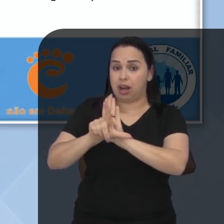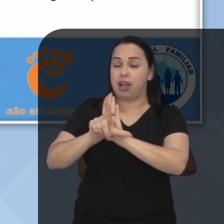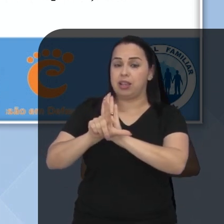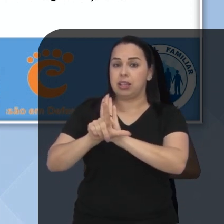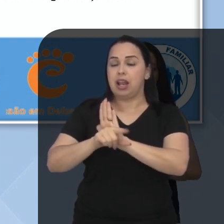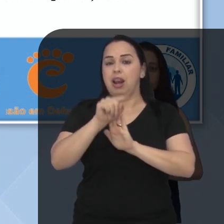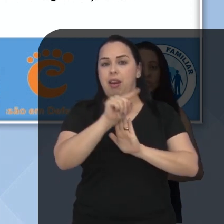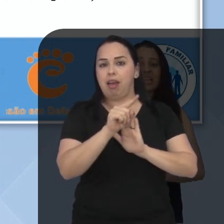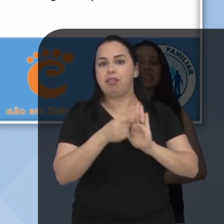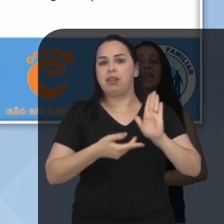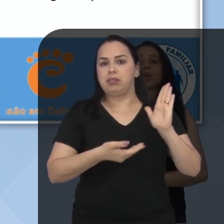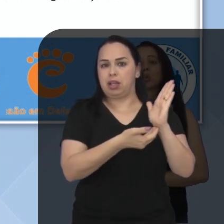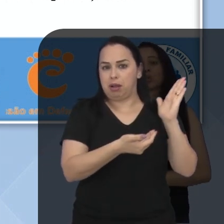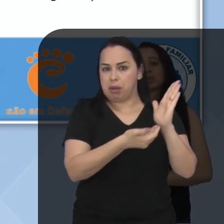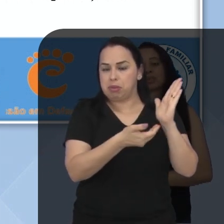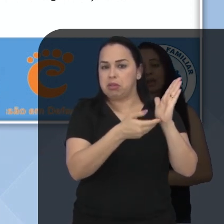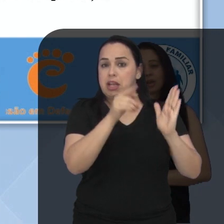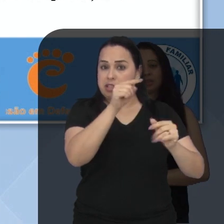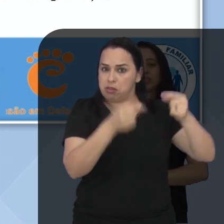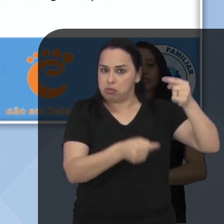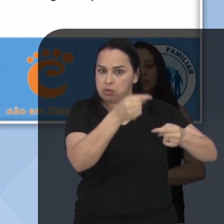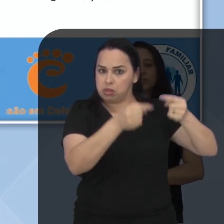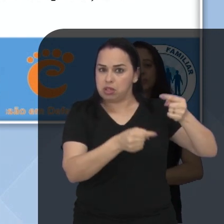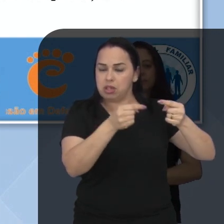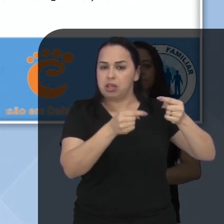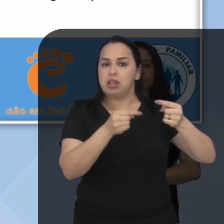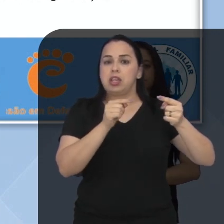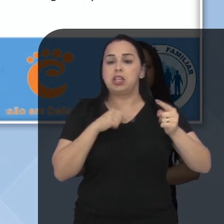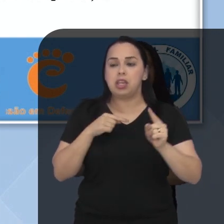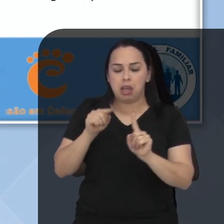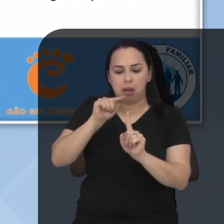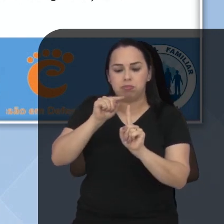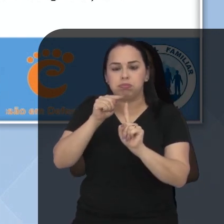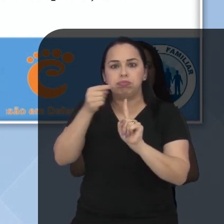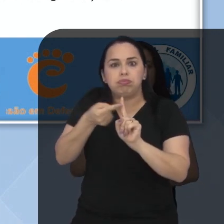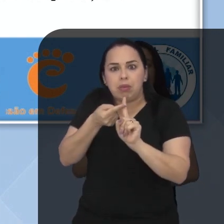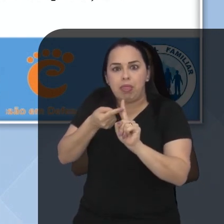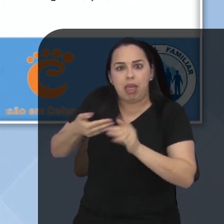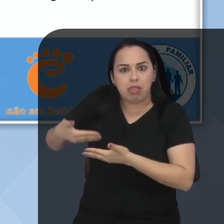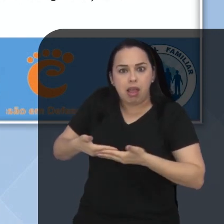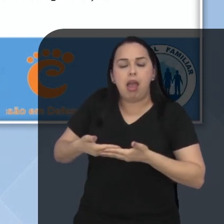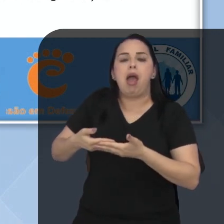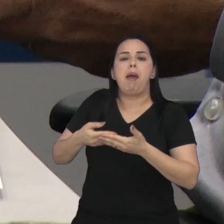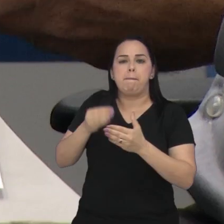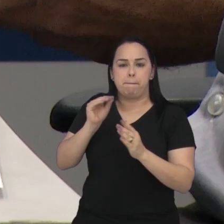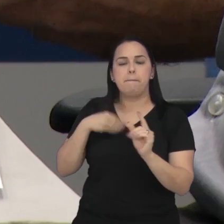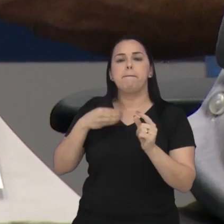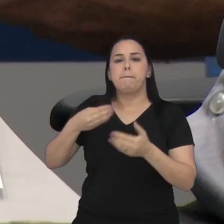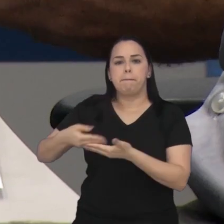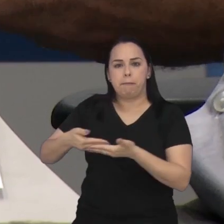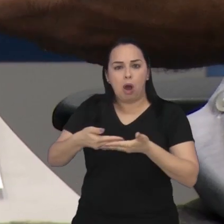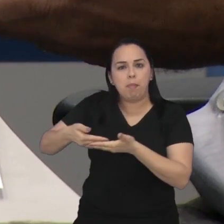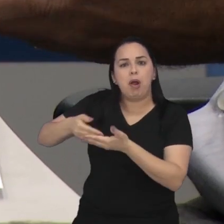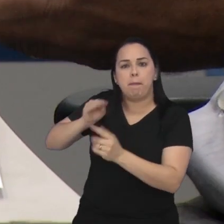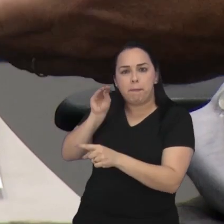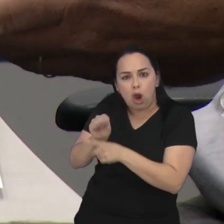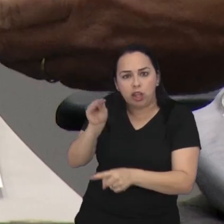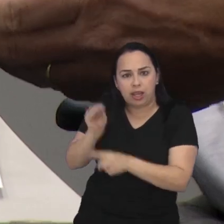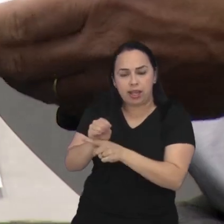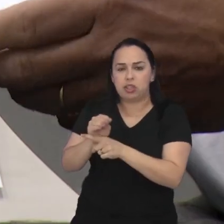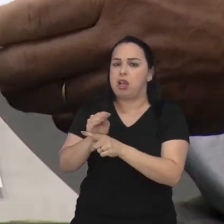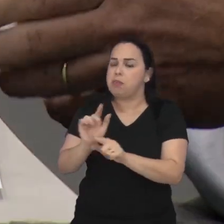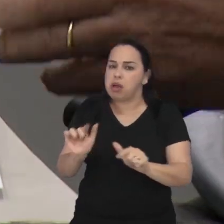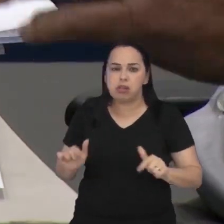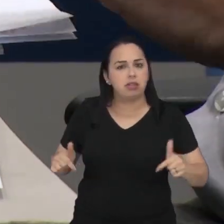discutido na Câmara dos Deputados e garante a proteção à vida desde a concepção para os vereadores